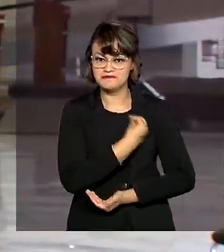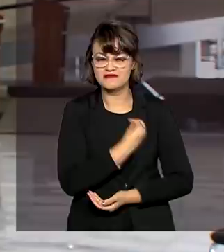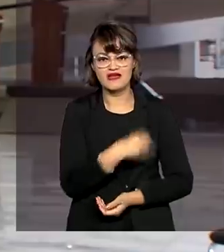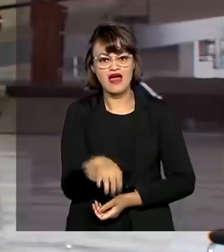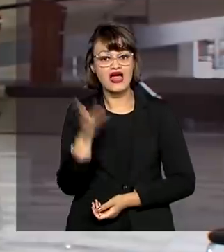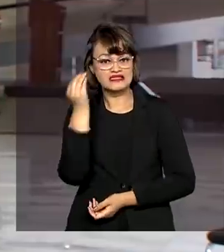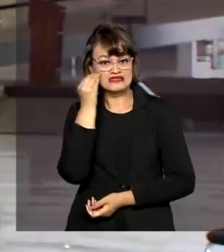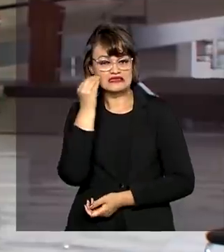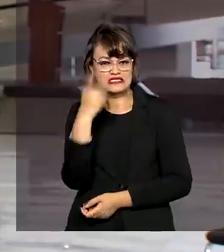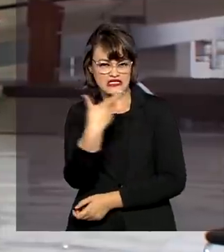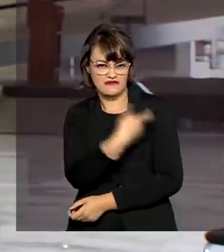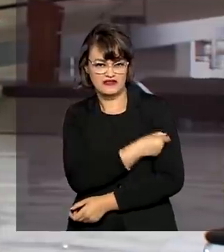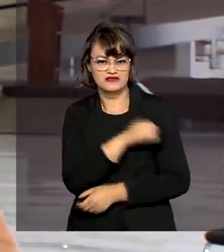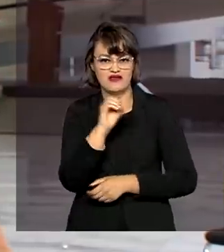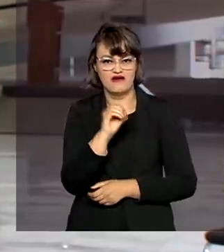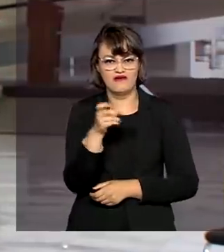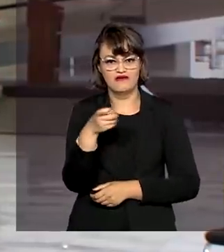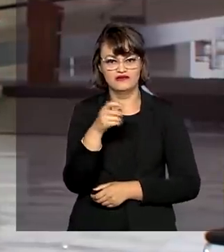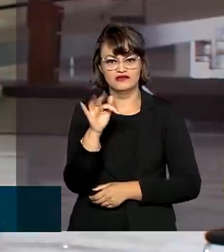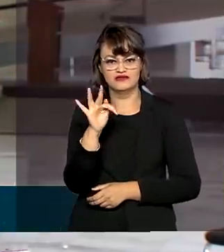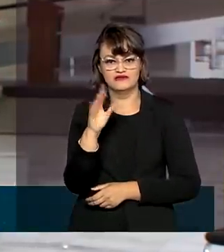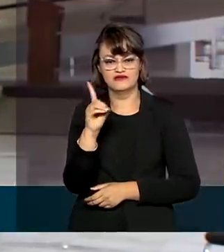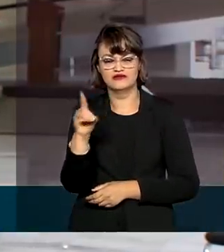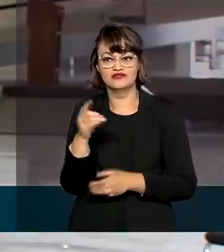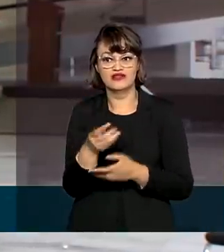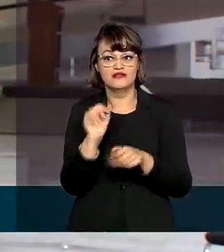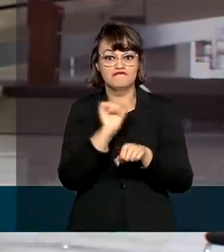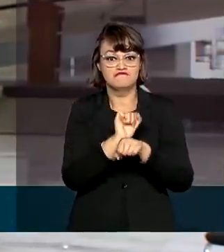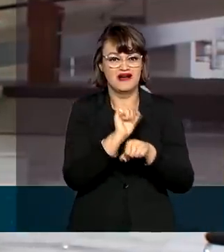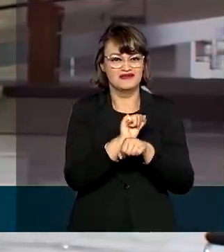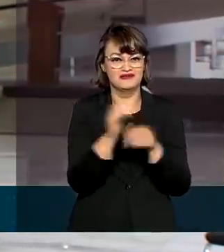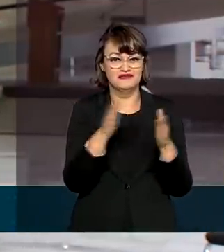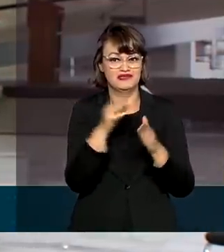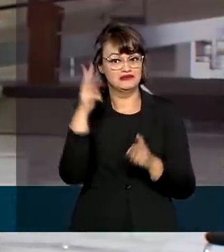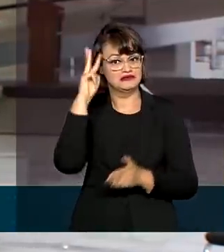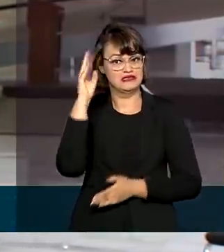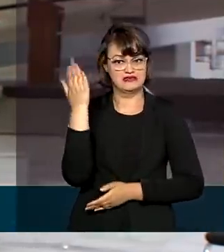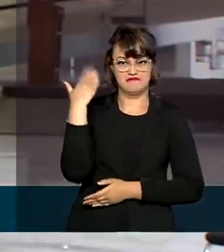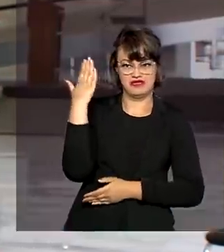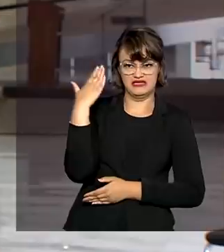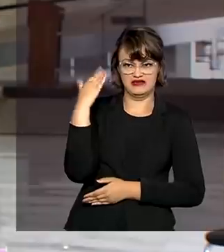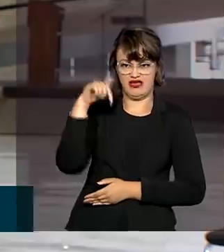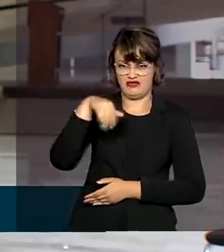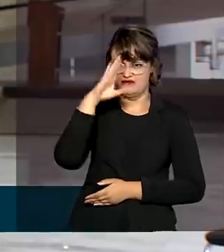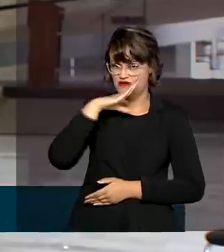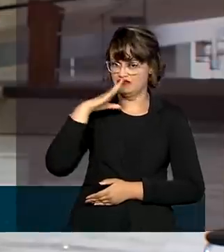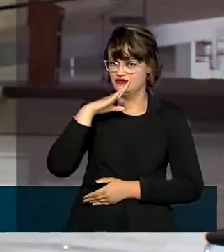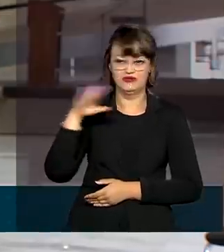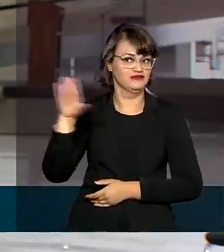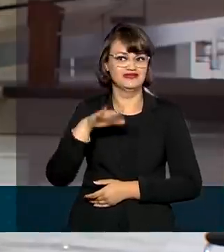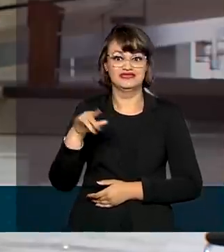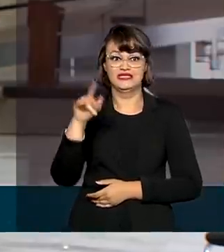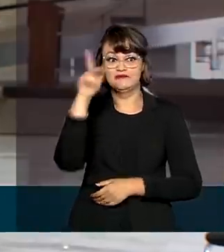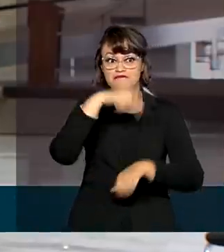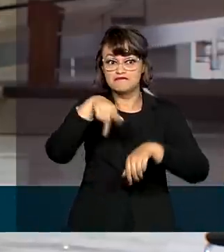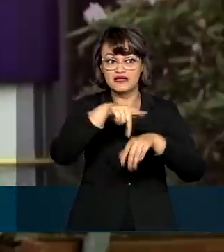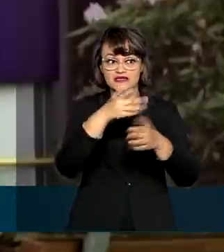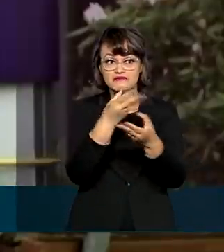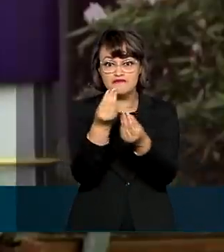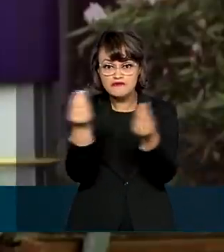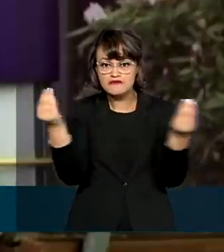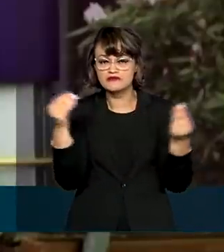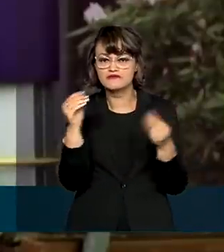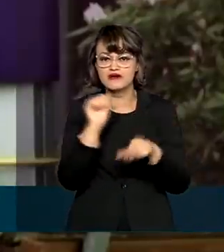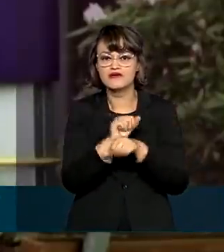testes dessa vacina de Oxford estavam suspensos desde a última terça-feira, não só aqui no Brasil, mas em outros países do mundo